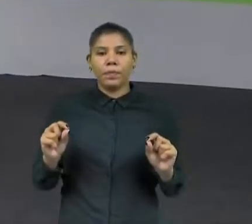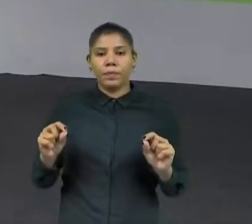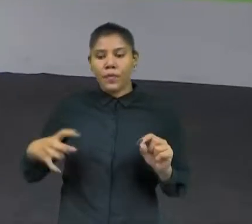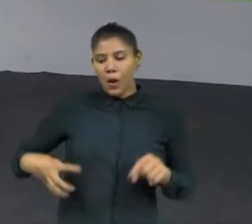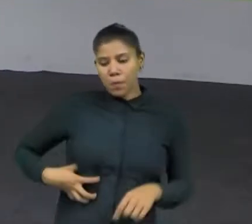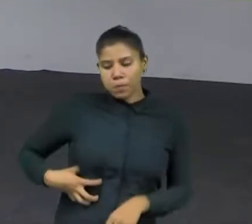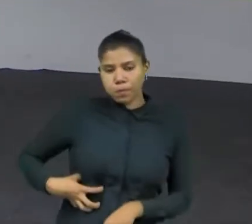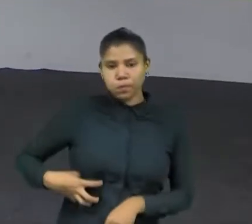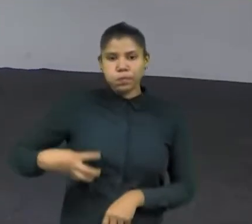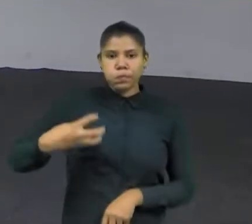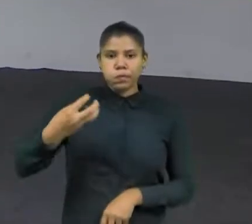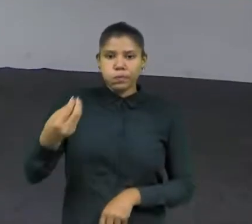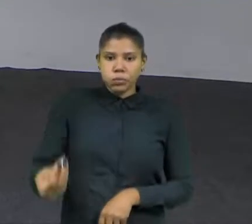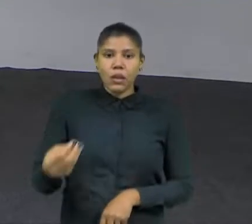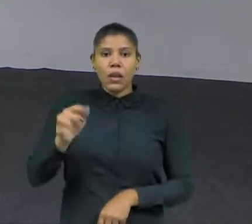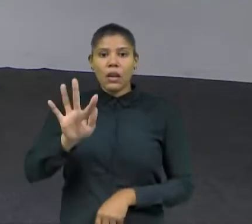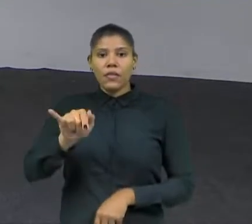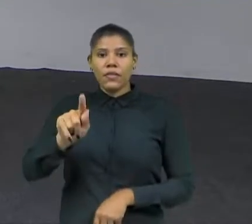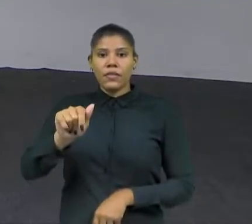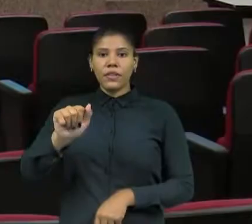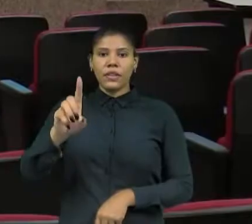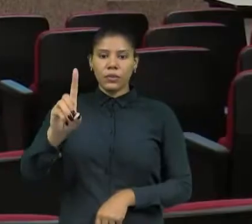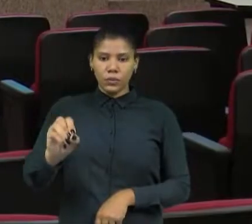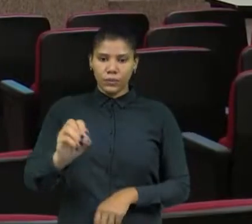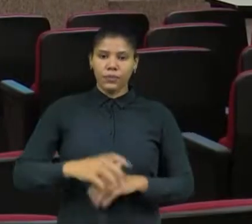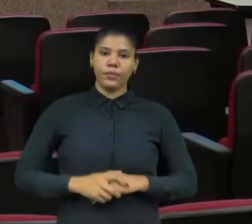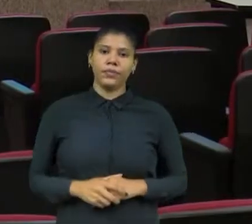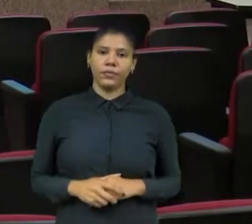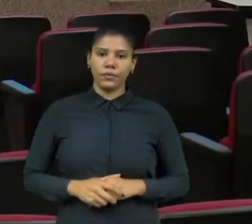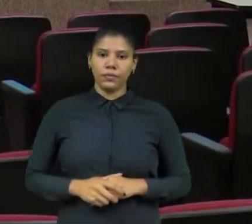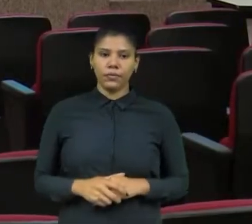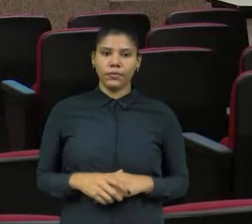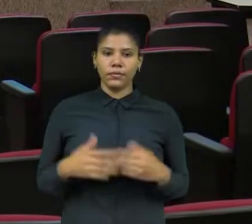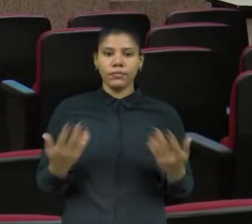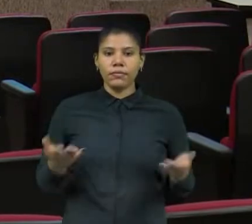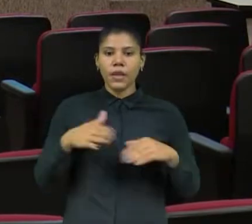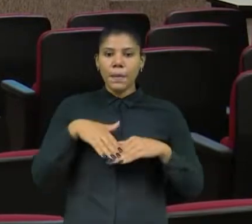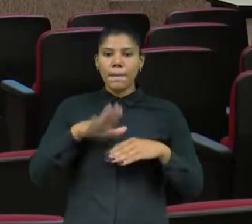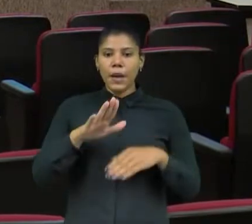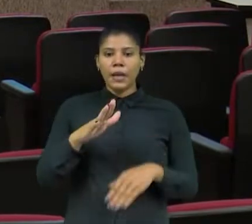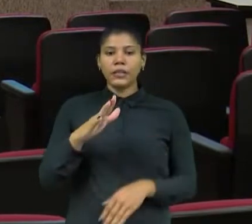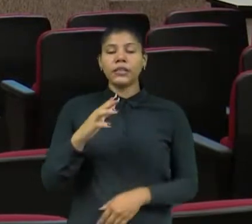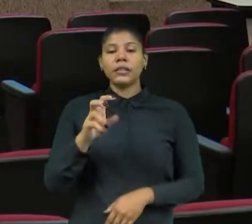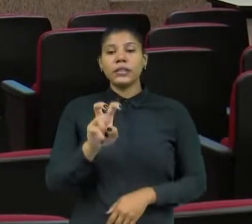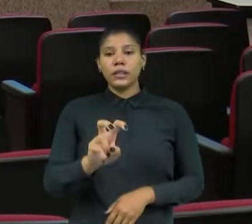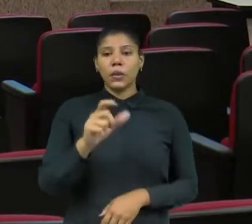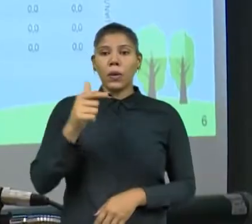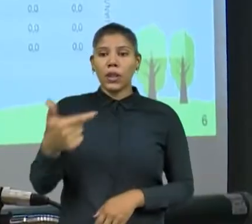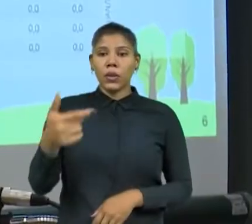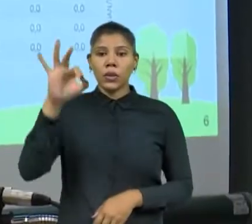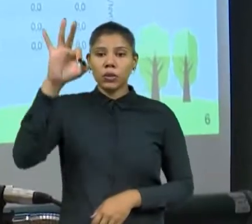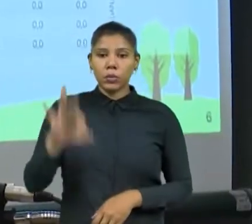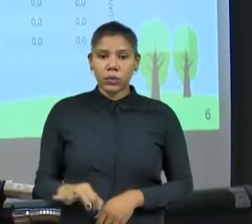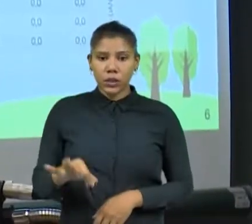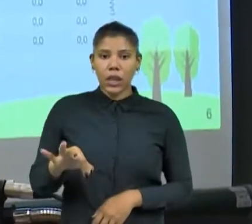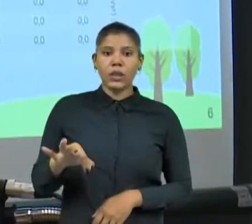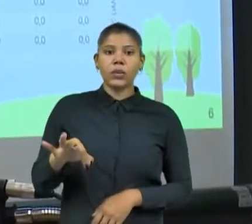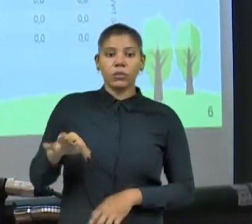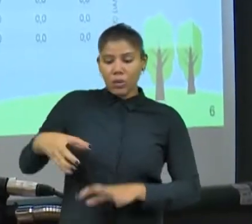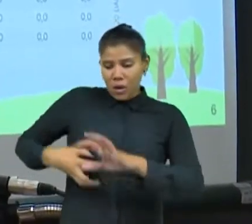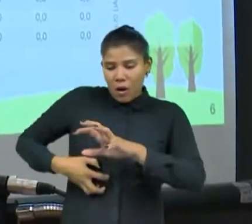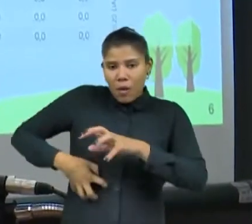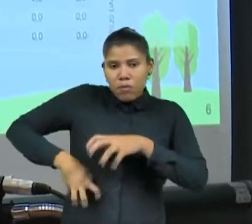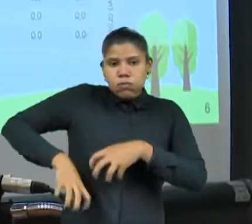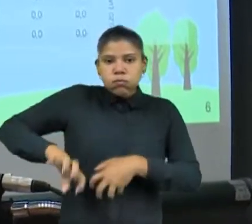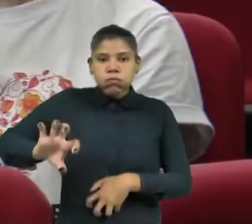nesta terça-feira na Universidade de Fortaleza. Mais de 52% dos transplantes de órgãos realizados no Ceará